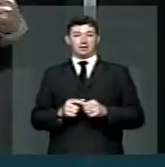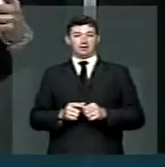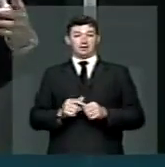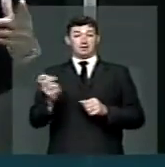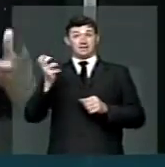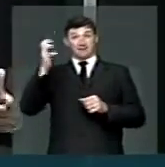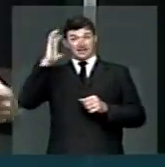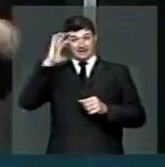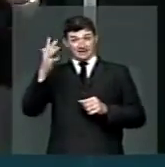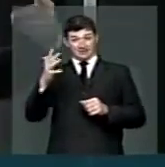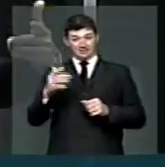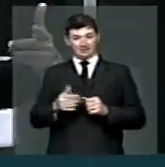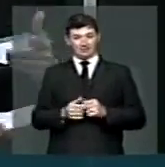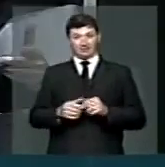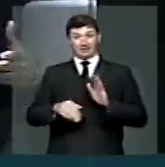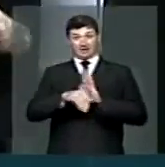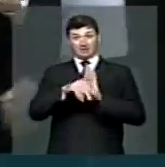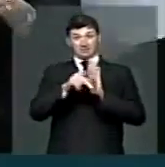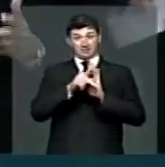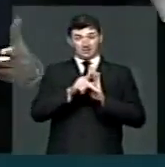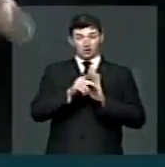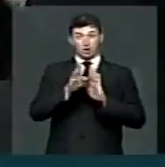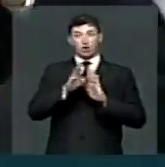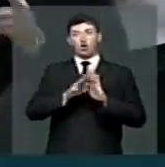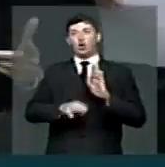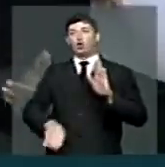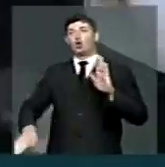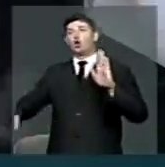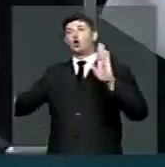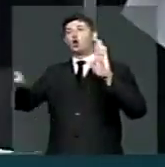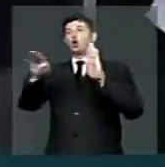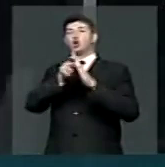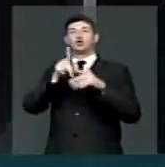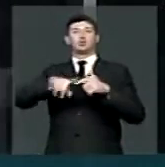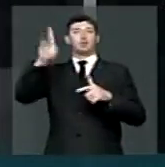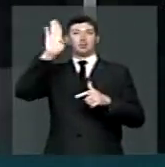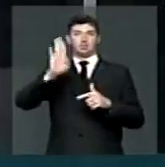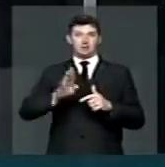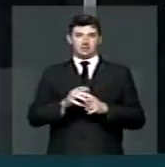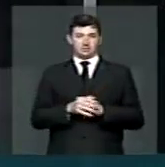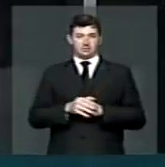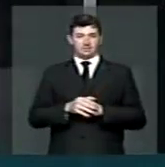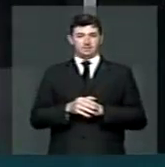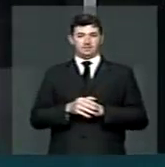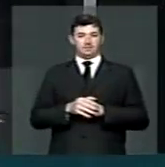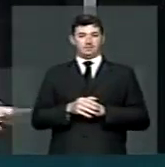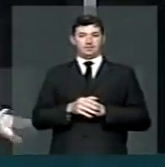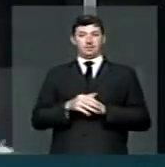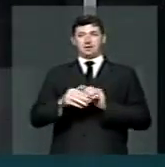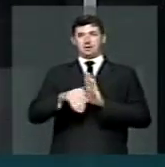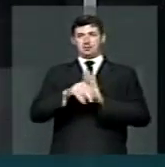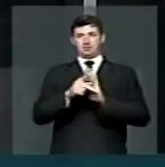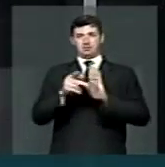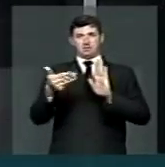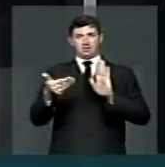querer resolver em MP todos os problemas do Brasil. Essa MP